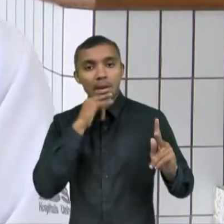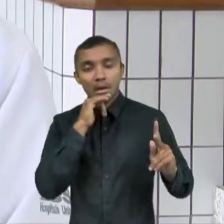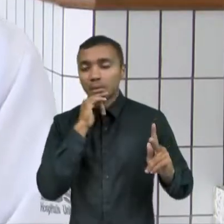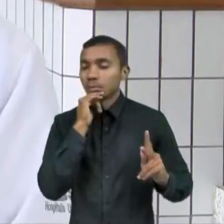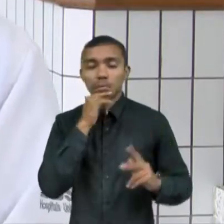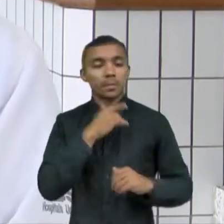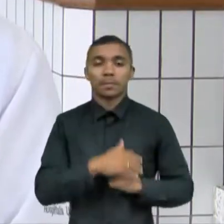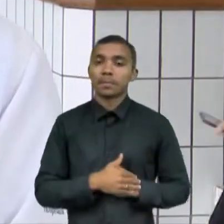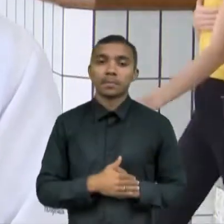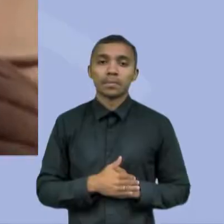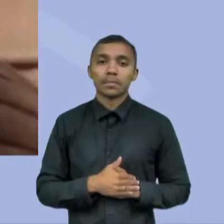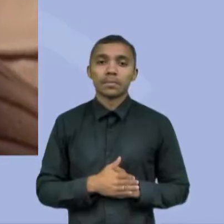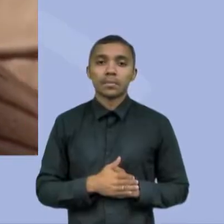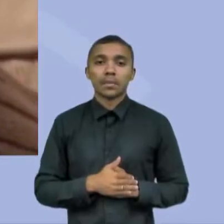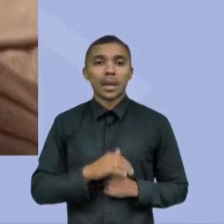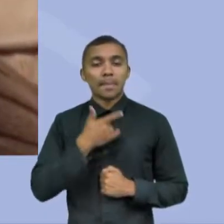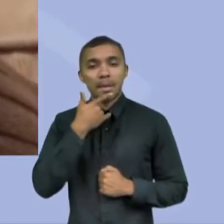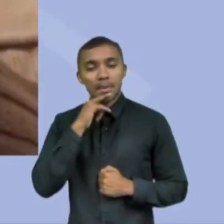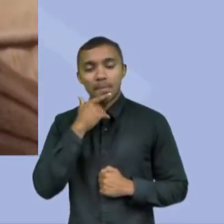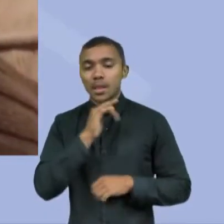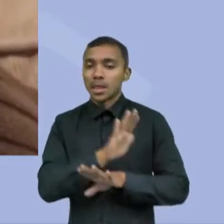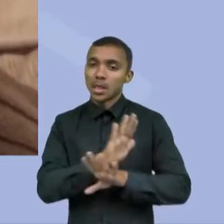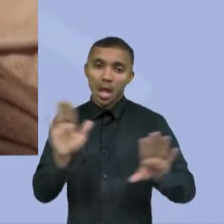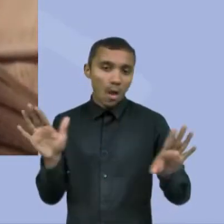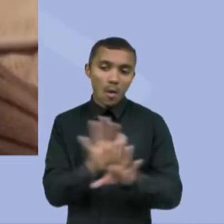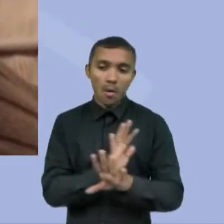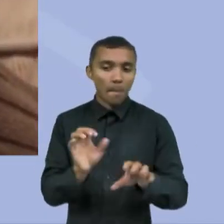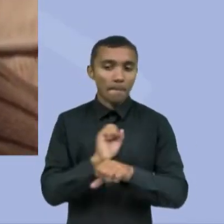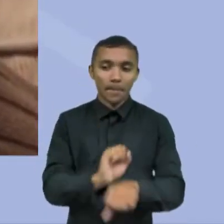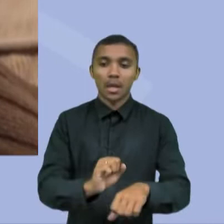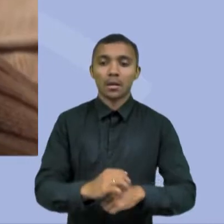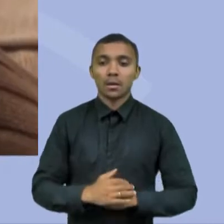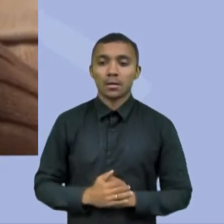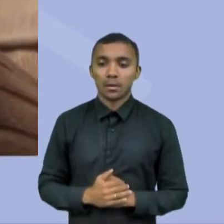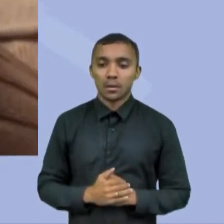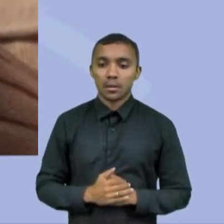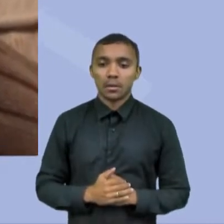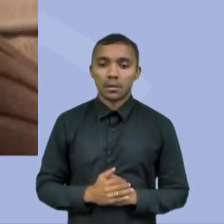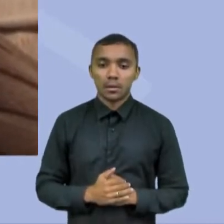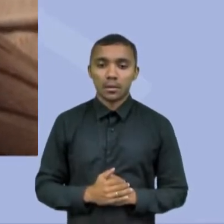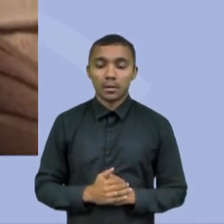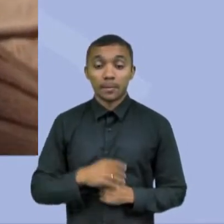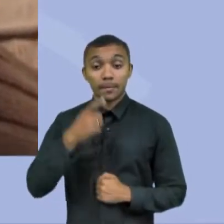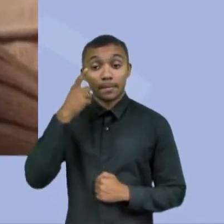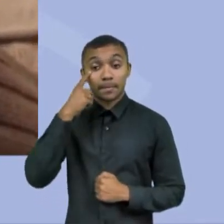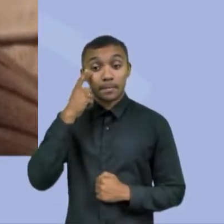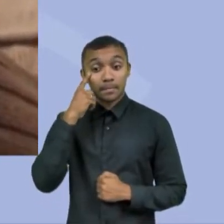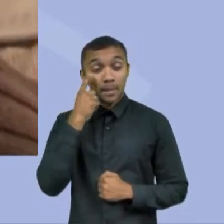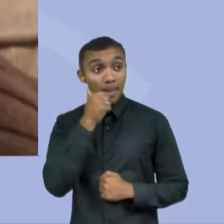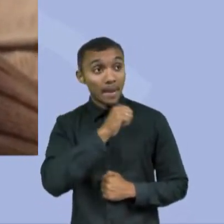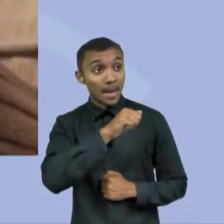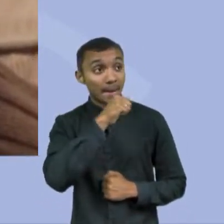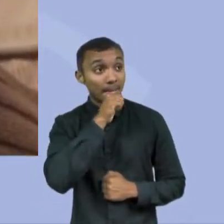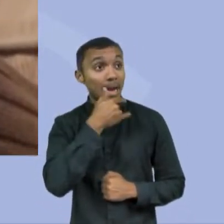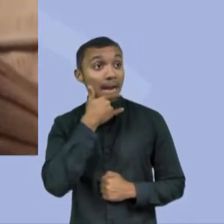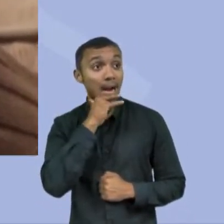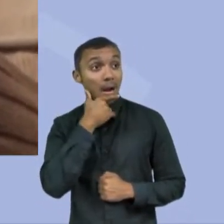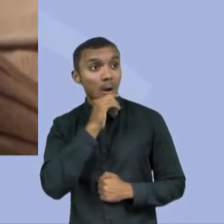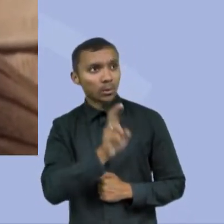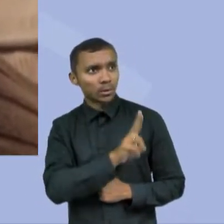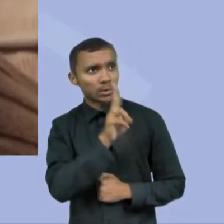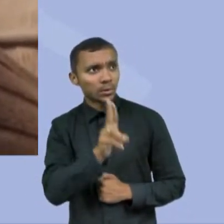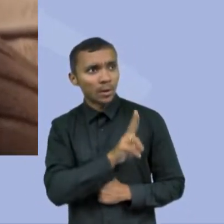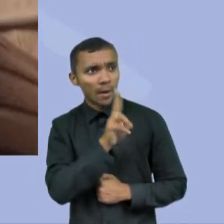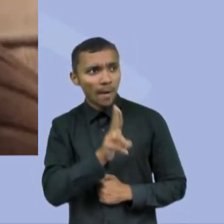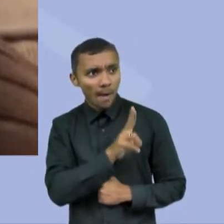melhor remédio é não beber. A mesma quantidade de álcool que a mãe está tomando, que a gestante